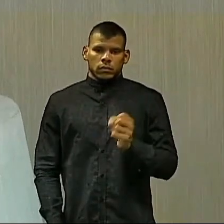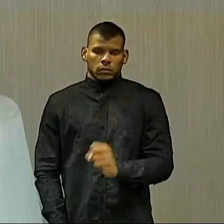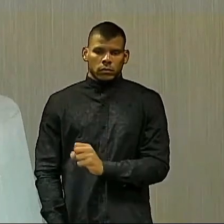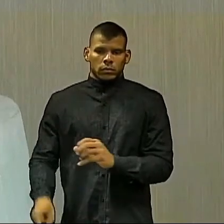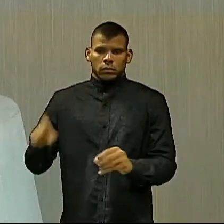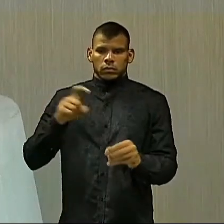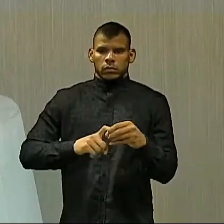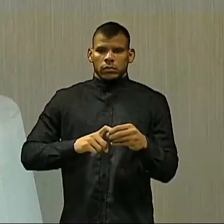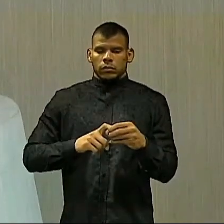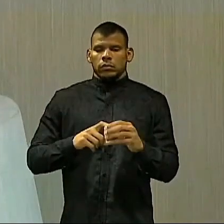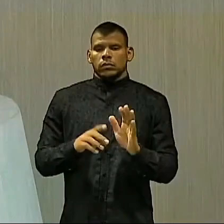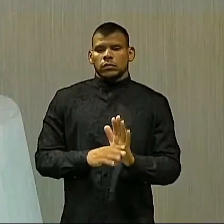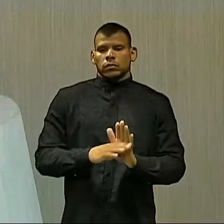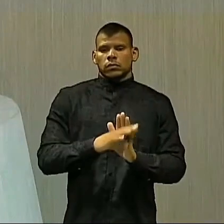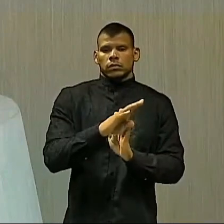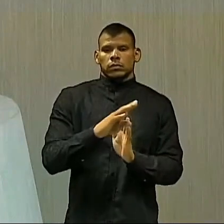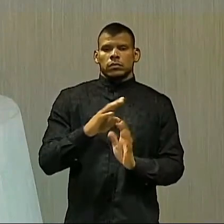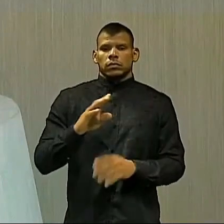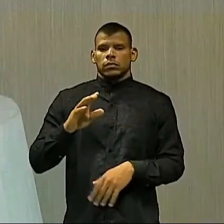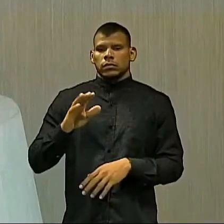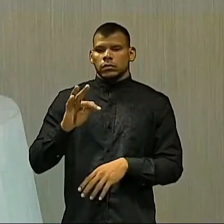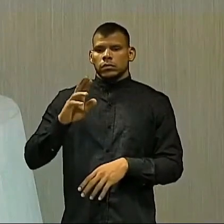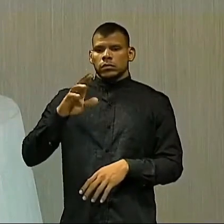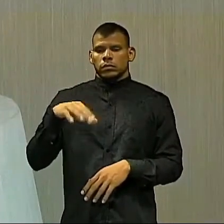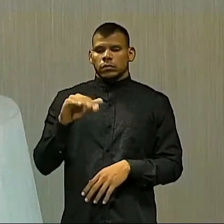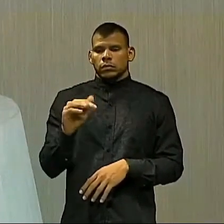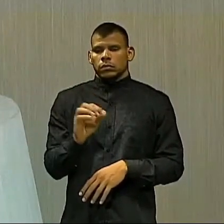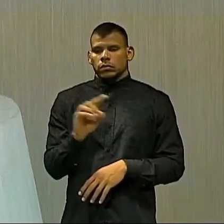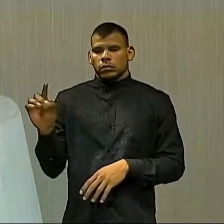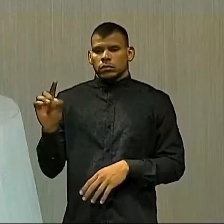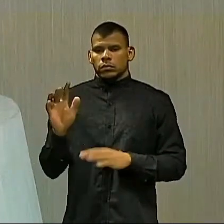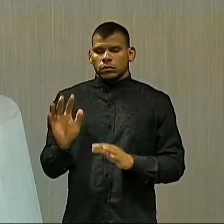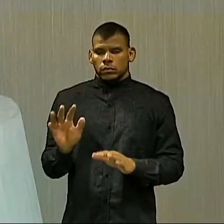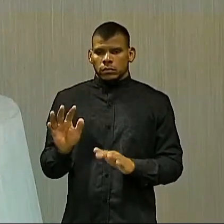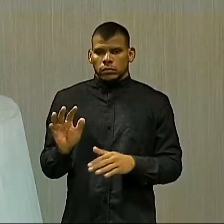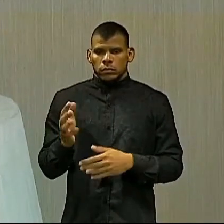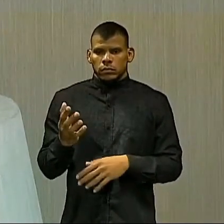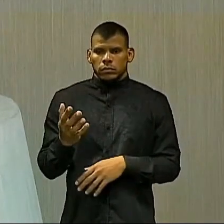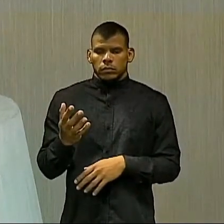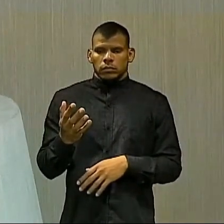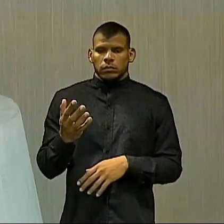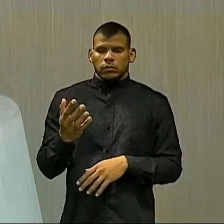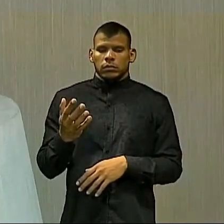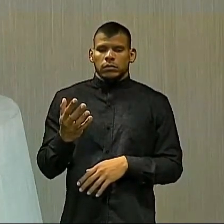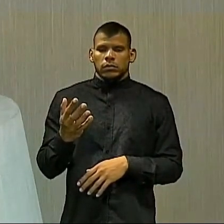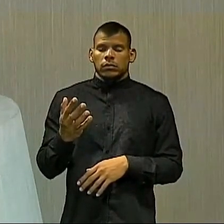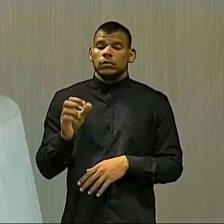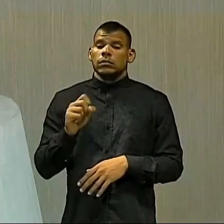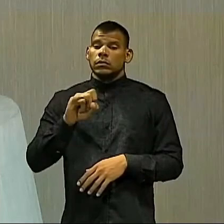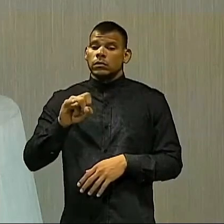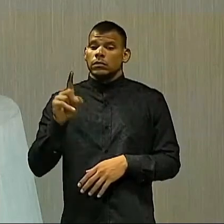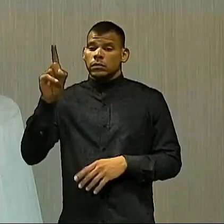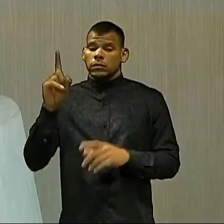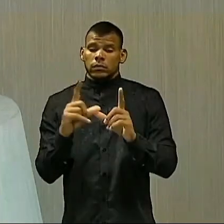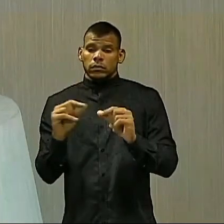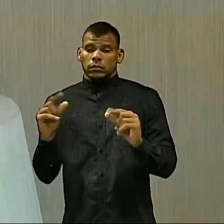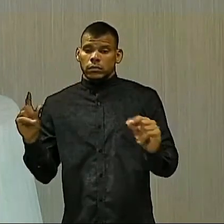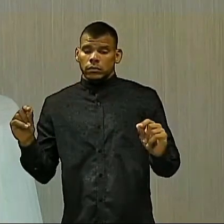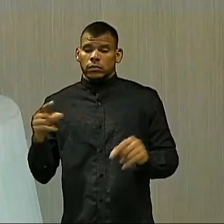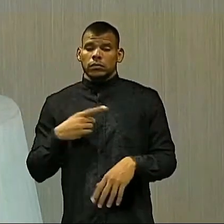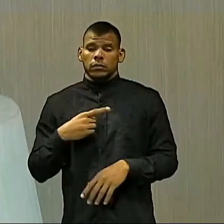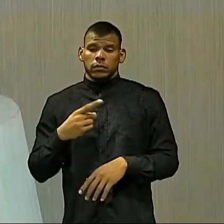a crescer. Que é o que nós não estamos vendo aqui no Estado do Ceará. Se lá em Brasília,